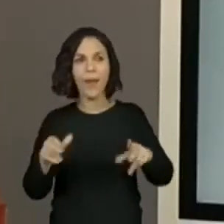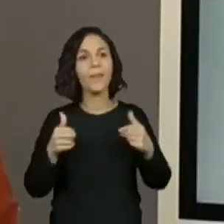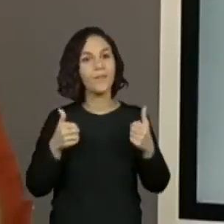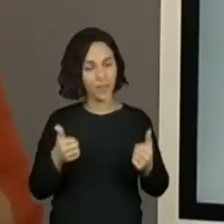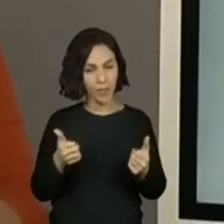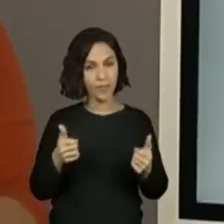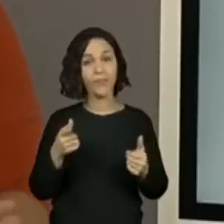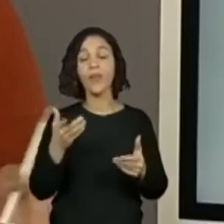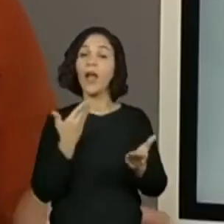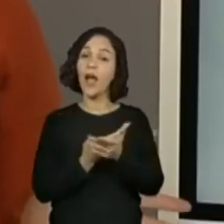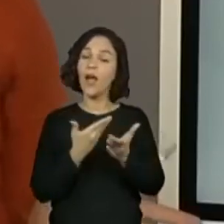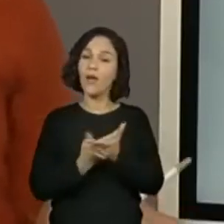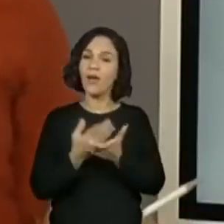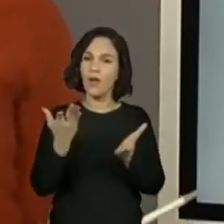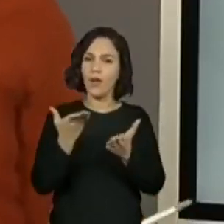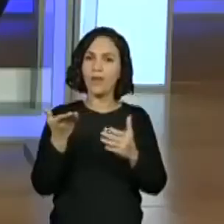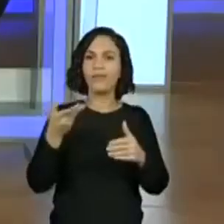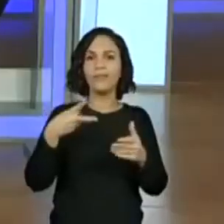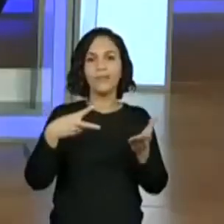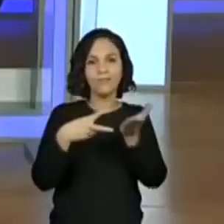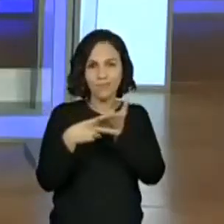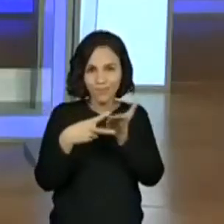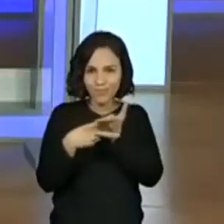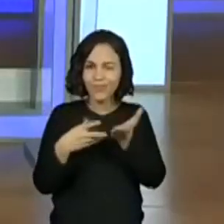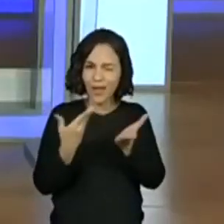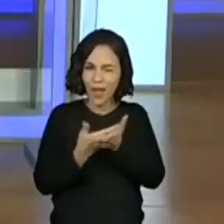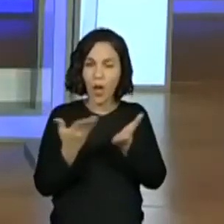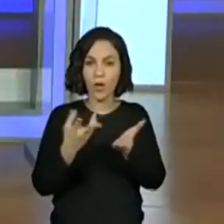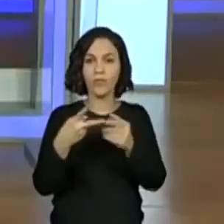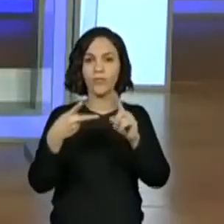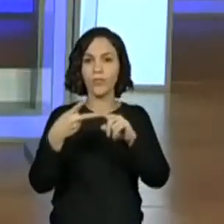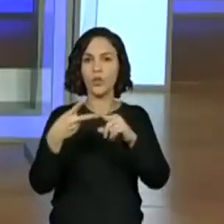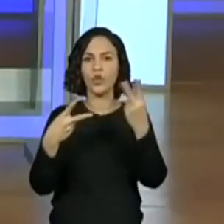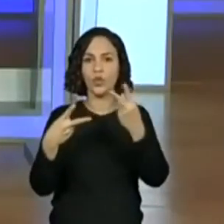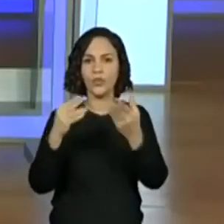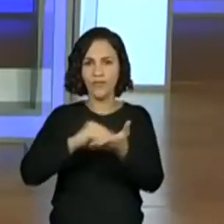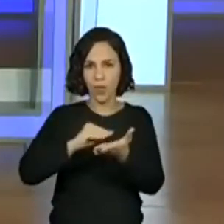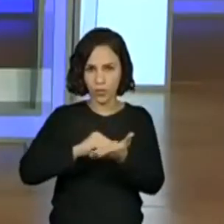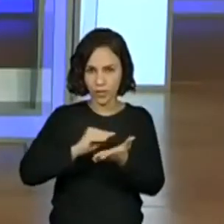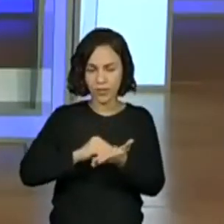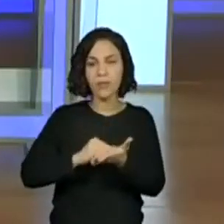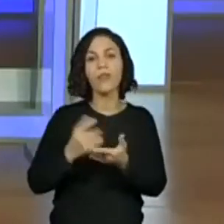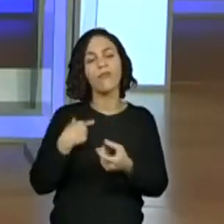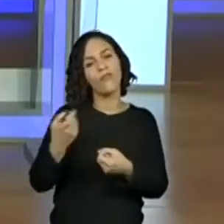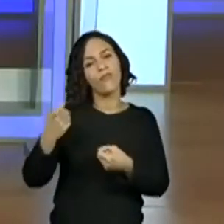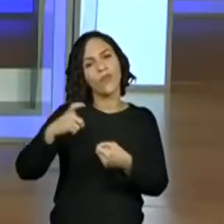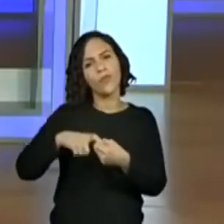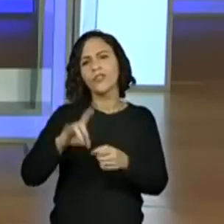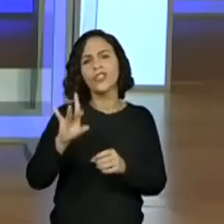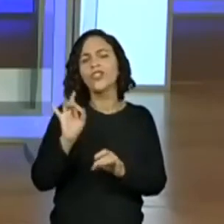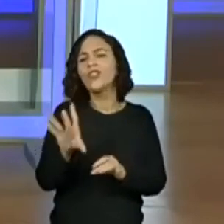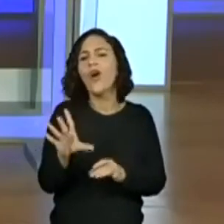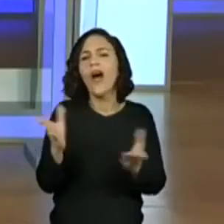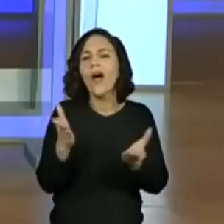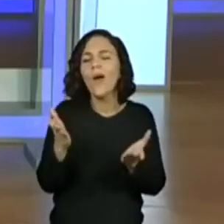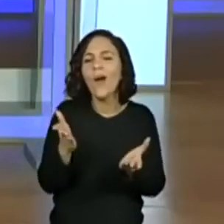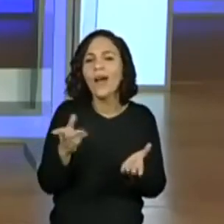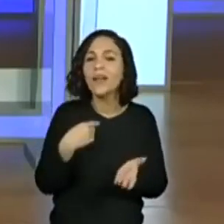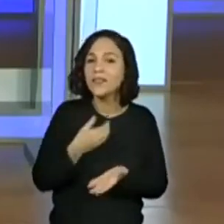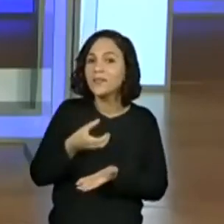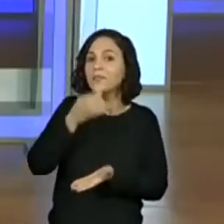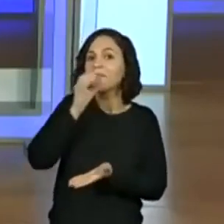Este é o primeiro momento, né, professora Kelly? nossa aula. Da nossa aula. A gente volta daqui a pouco, é só um tempinho para a gente